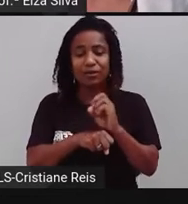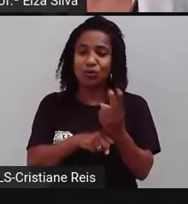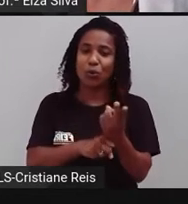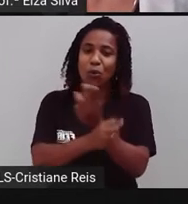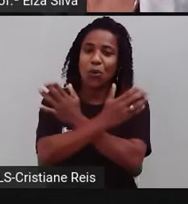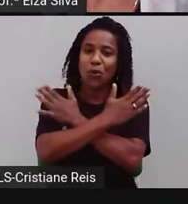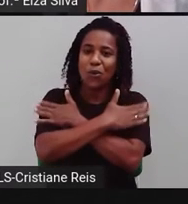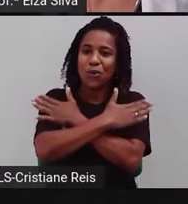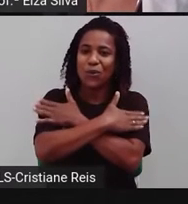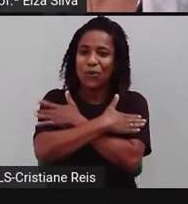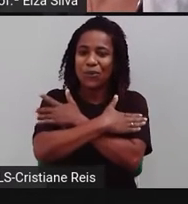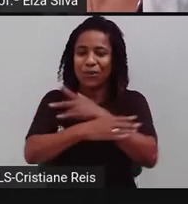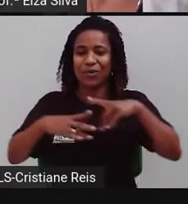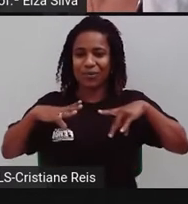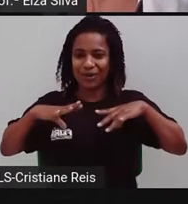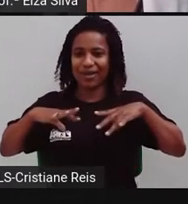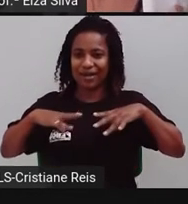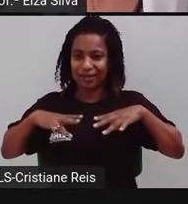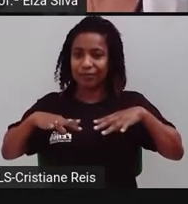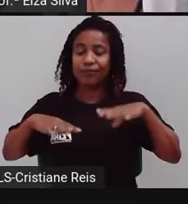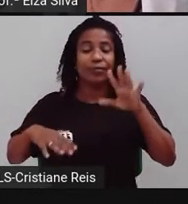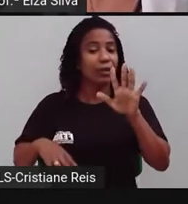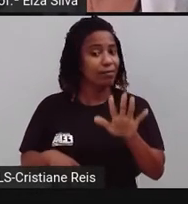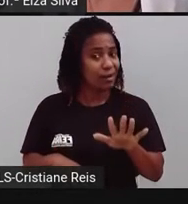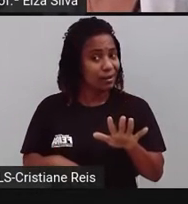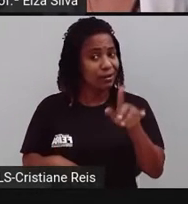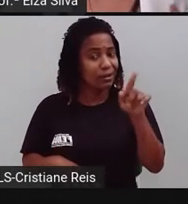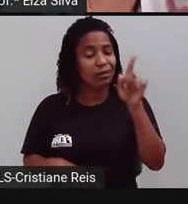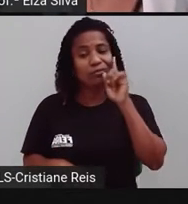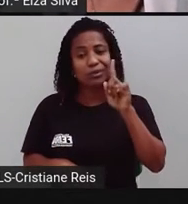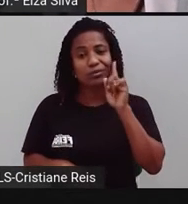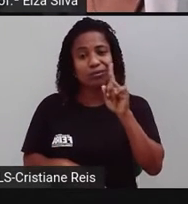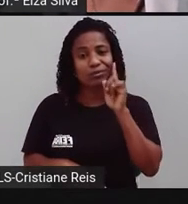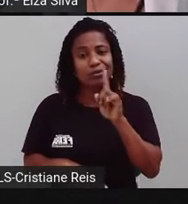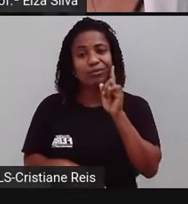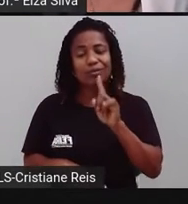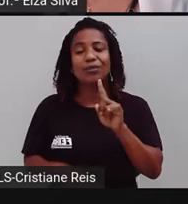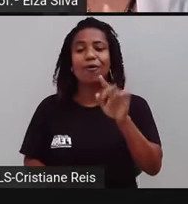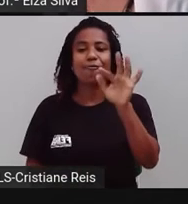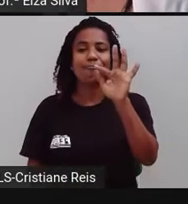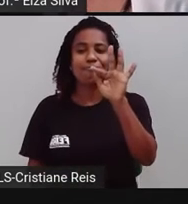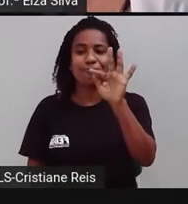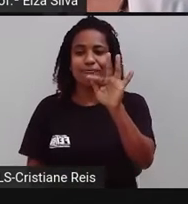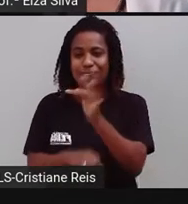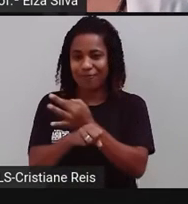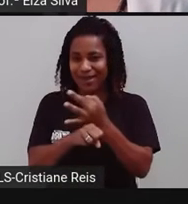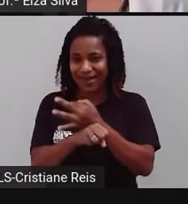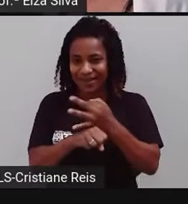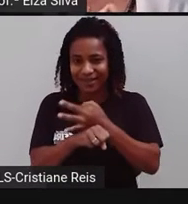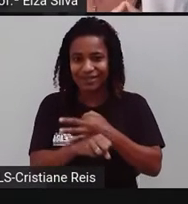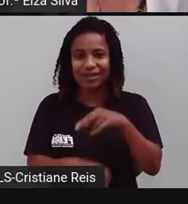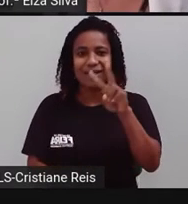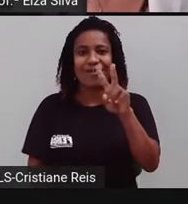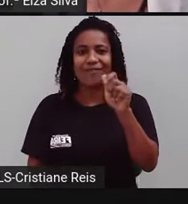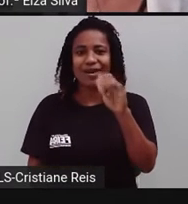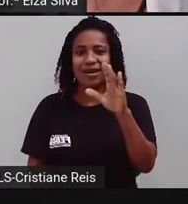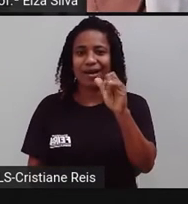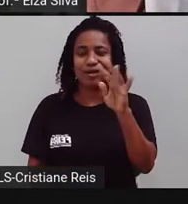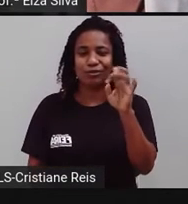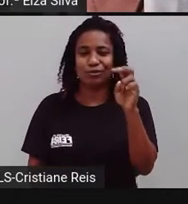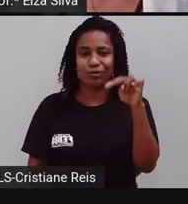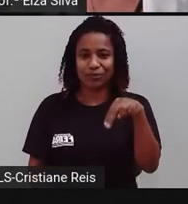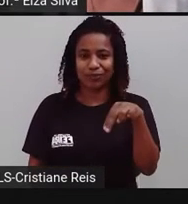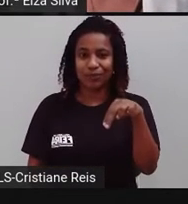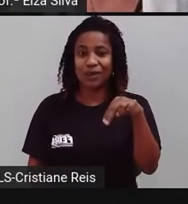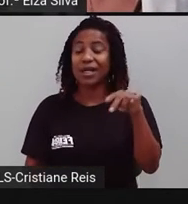Já nos Estados Unidos, não. Férias é vacation. E holiday, nos Estados Unidos, é feriado.